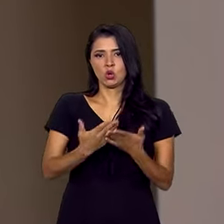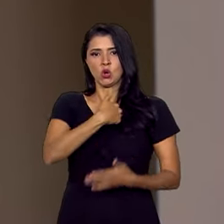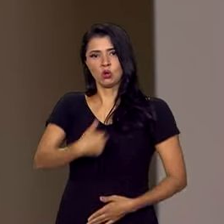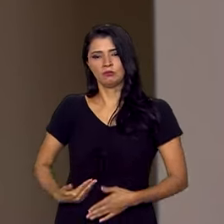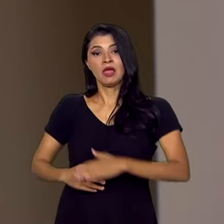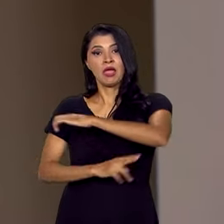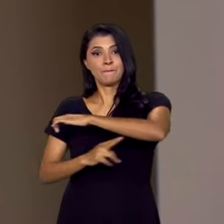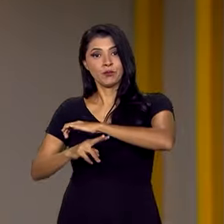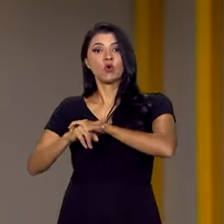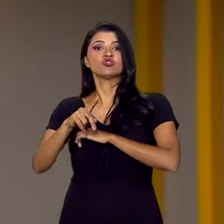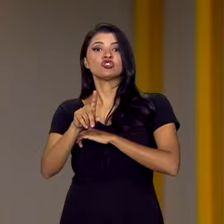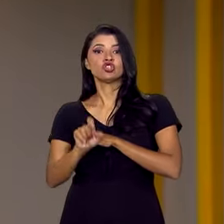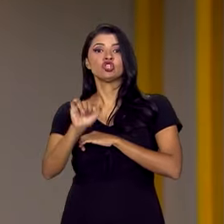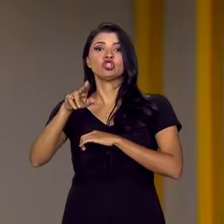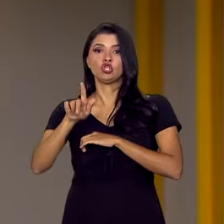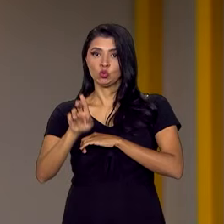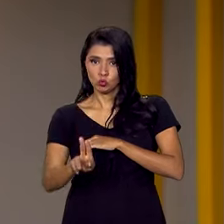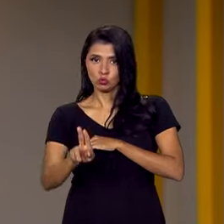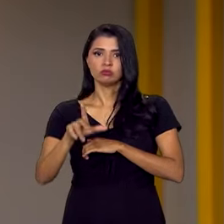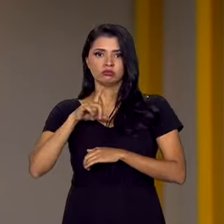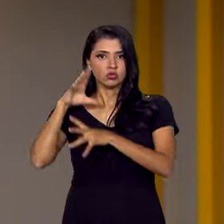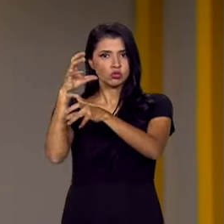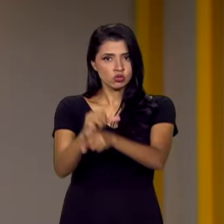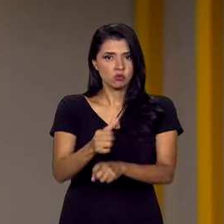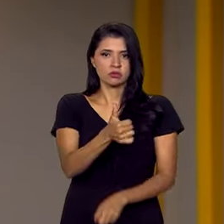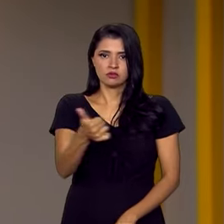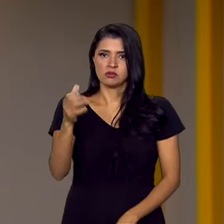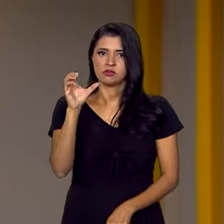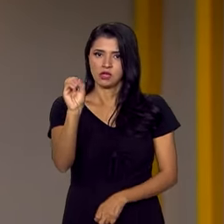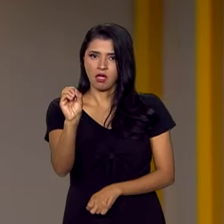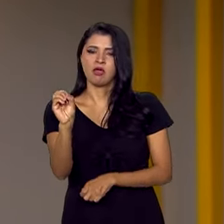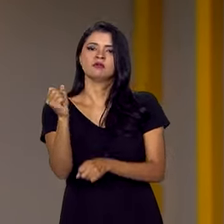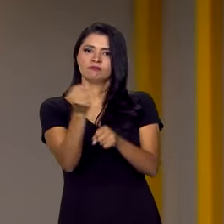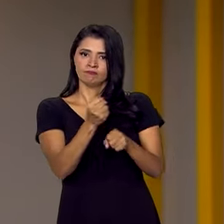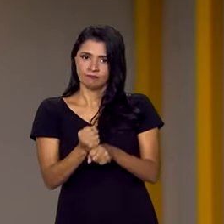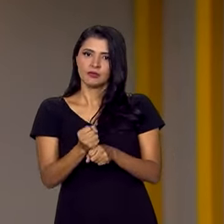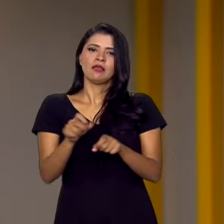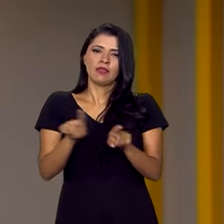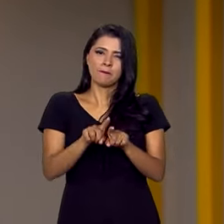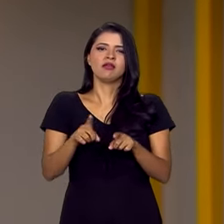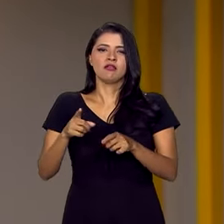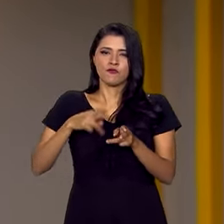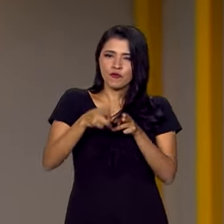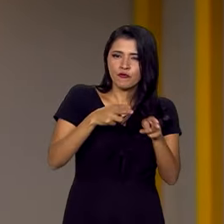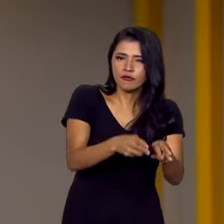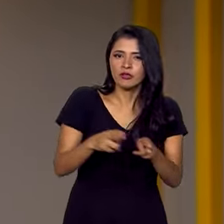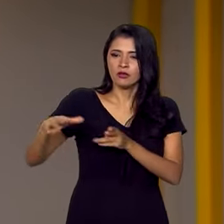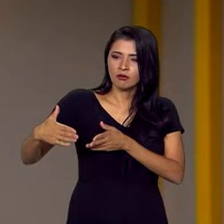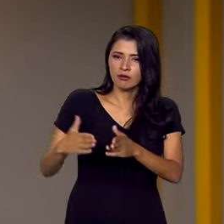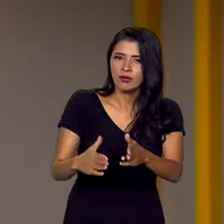ponte sobre o rio Xingu. No total, são 110 empreendimentos, com obras também em ferrovias, hidrovias,